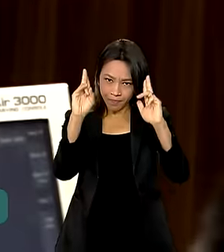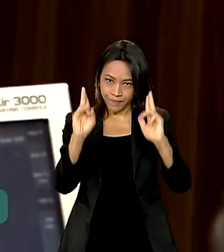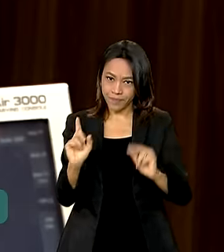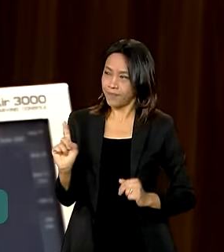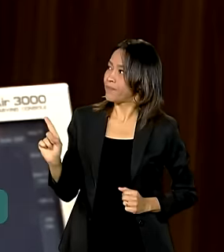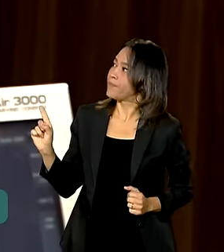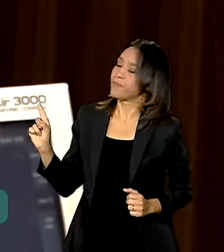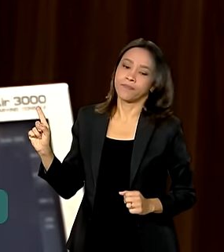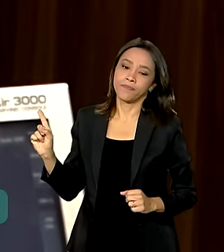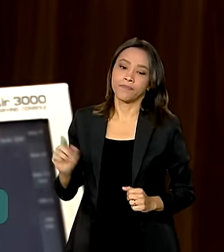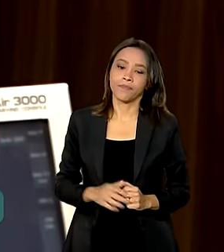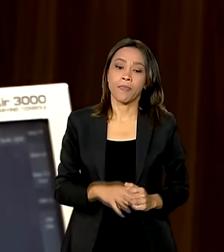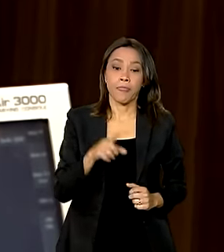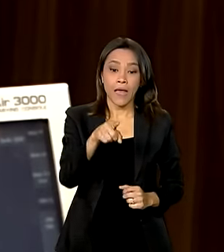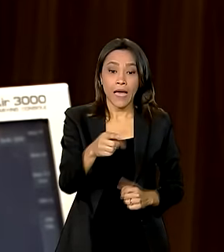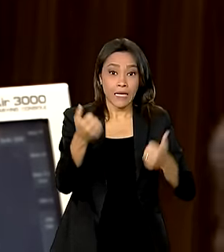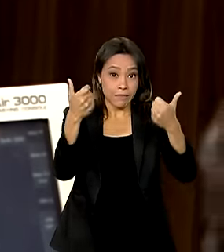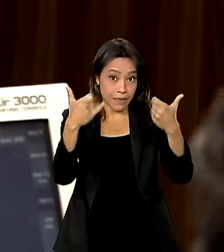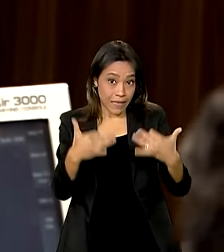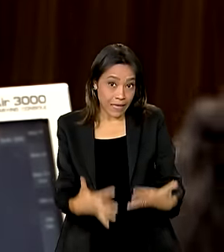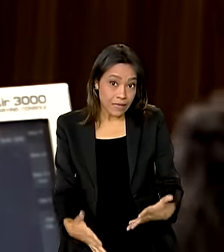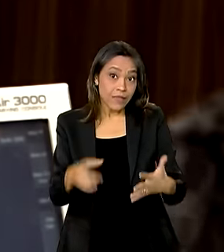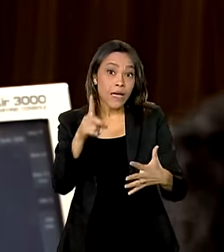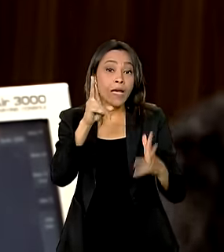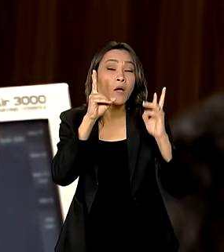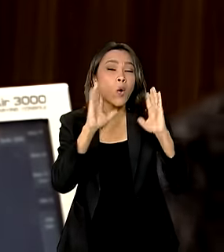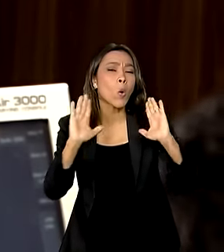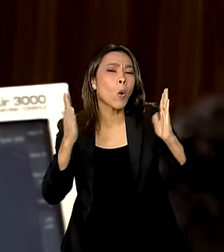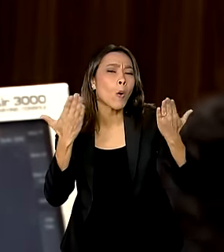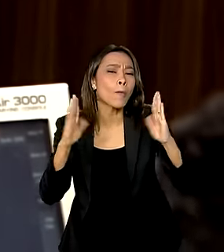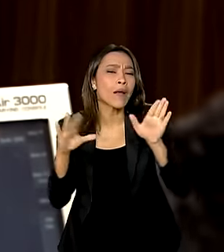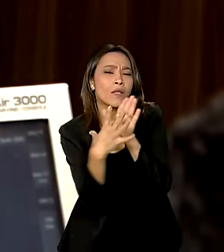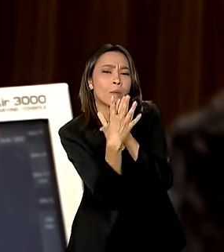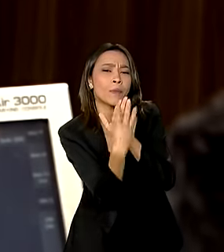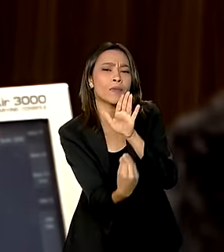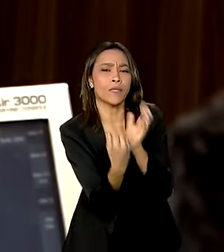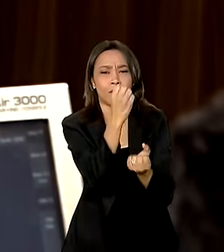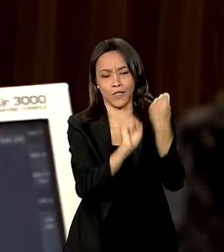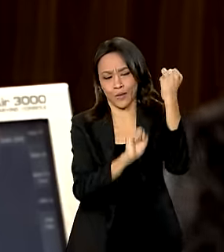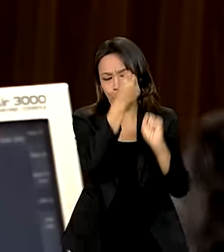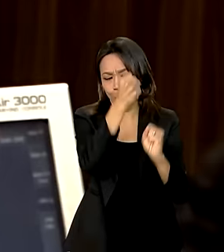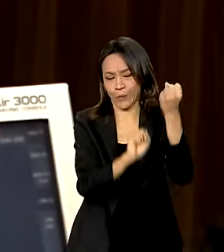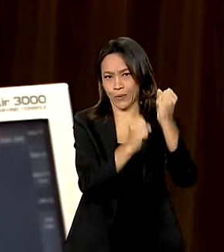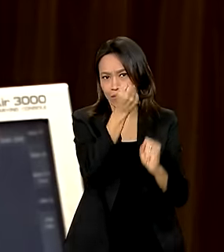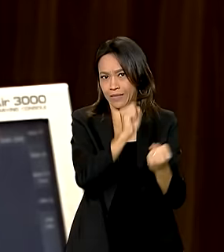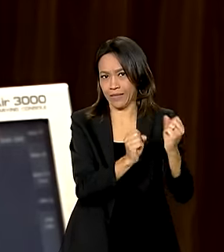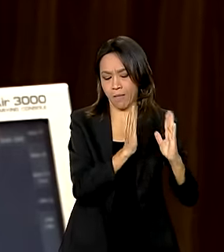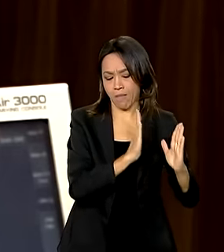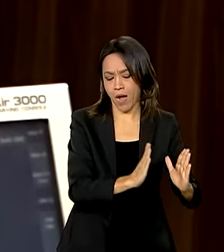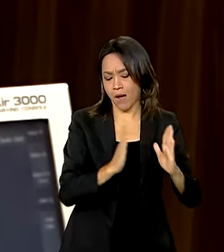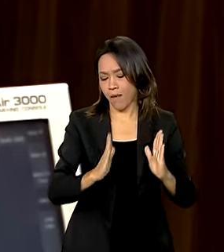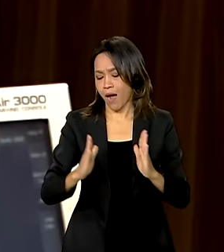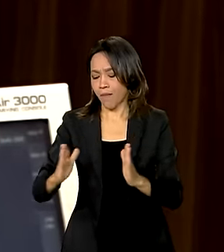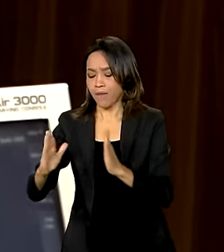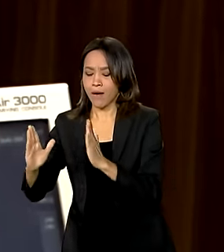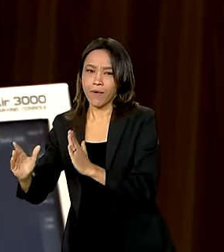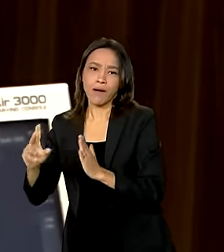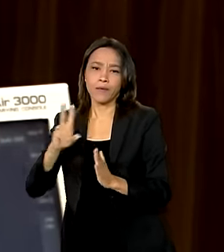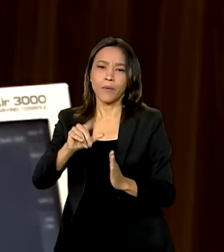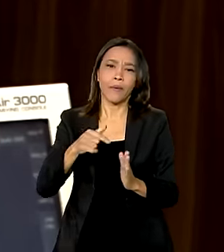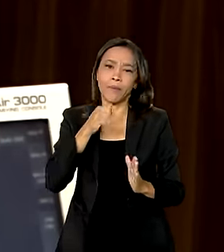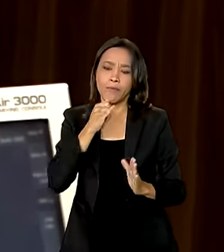como se fosse uma linha de produção industrial mesmo, em que você tem não aquela ideia tradicional que a gente tem do canteiro de obra,